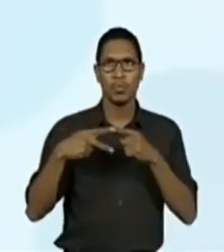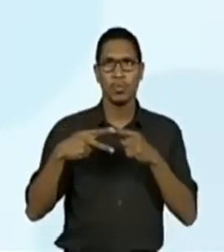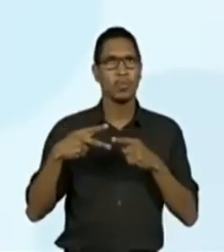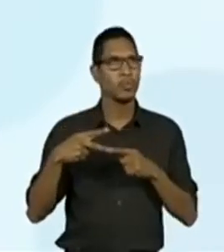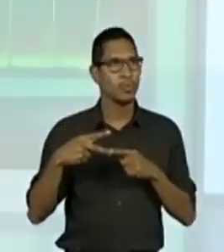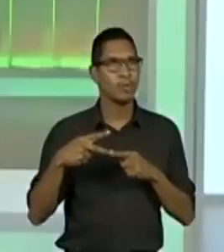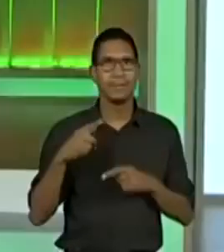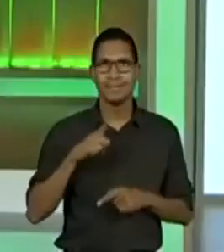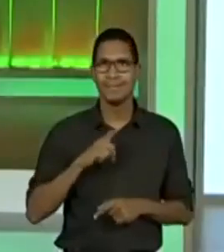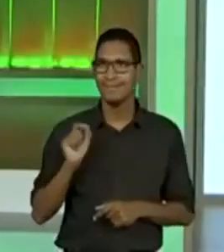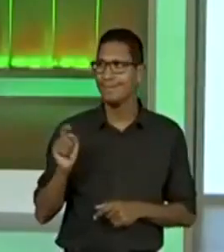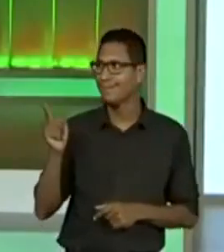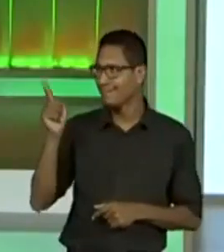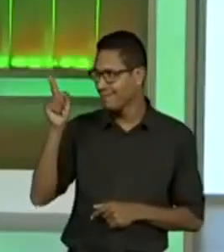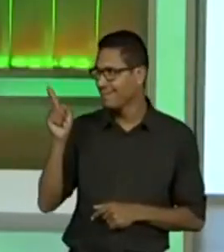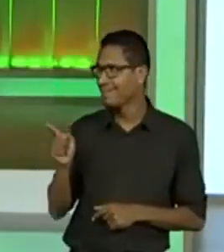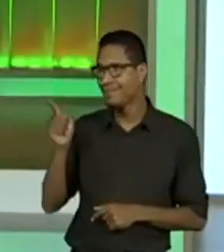encerrei.